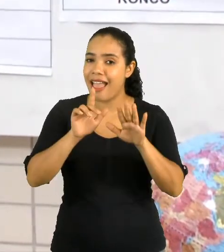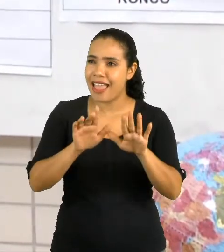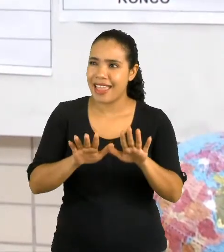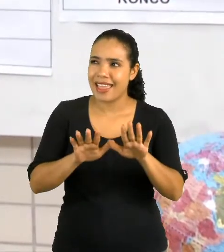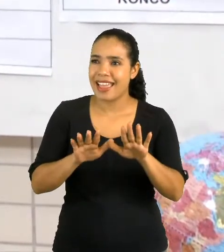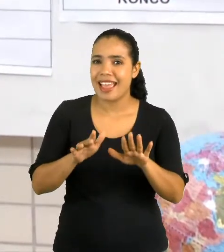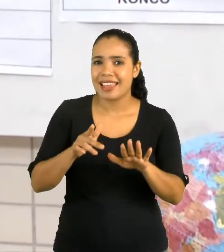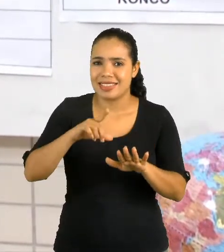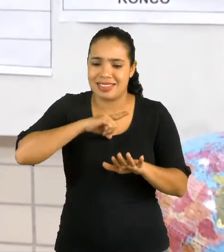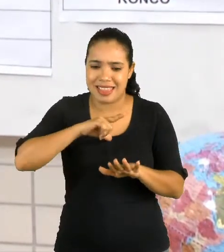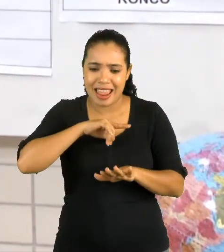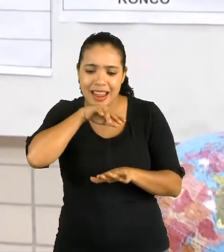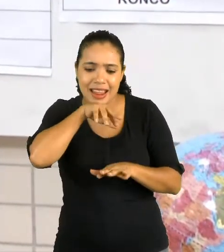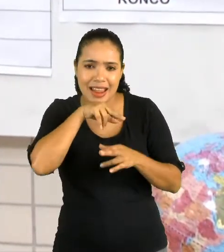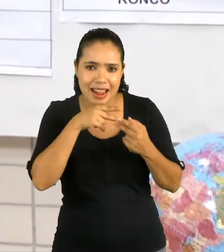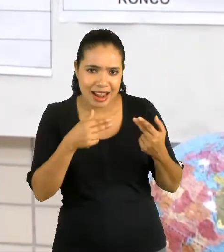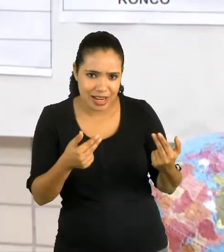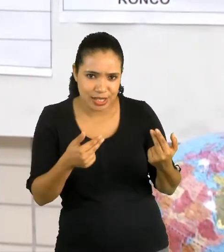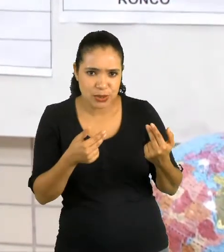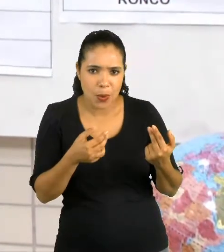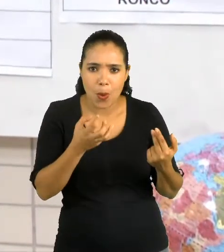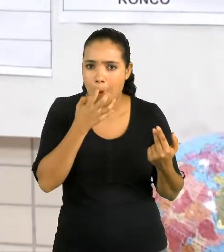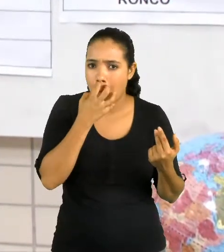para quem tem animais de estimação.